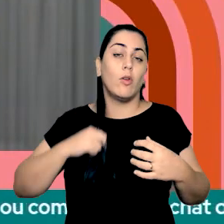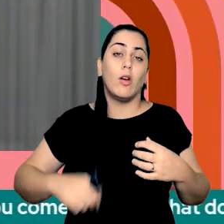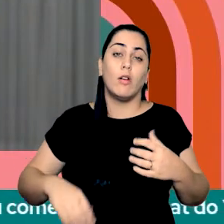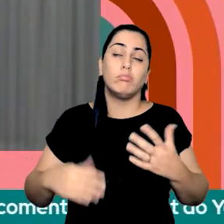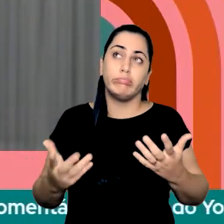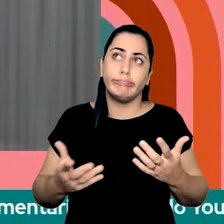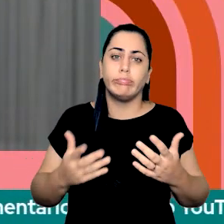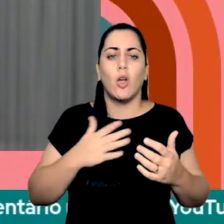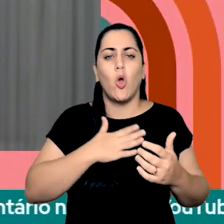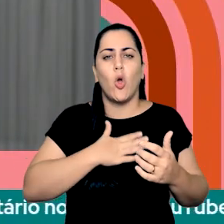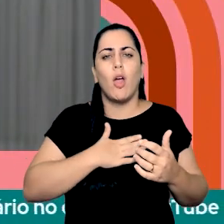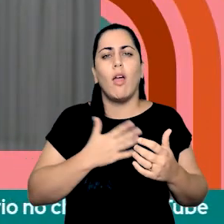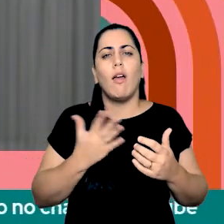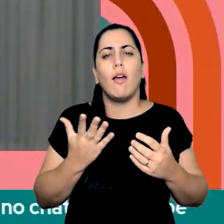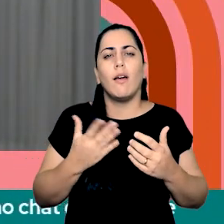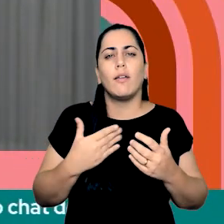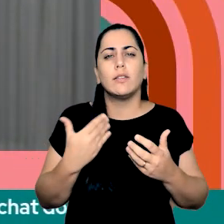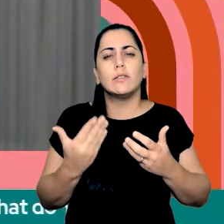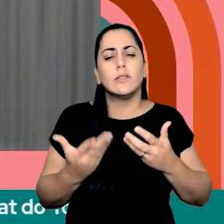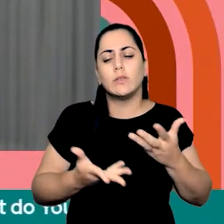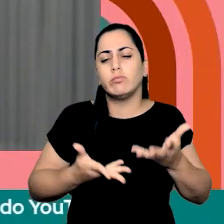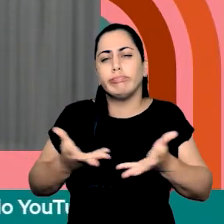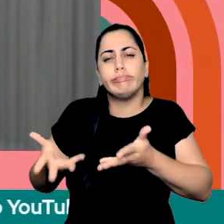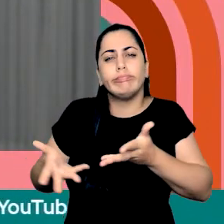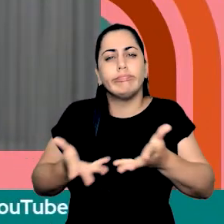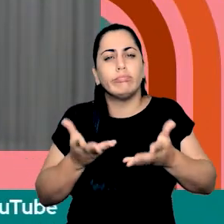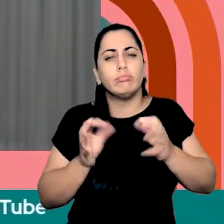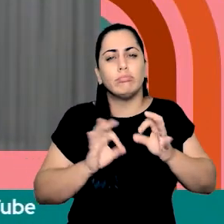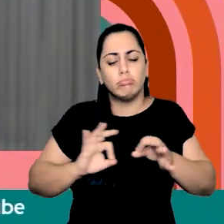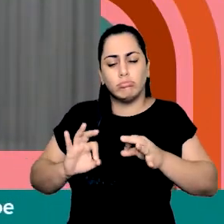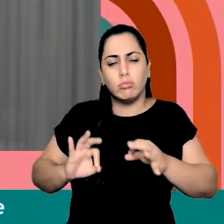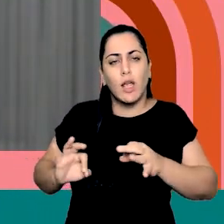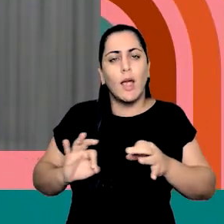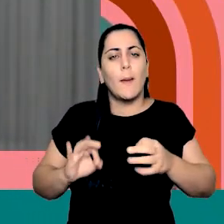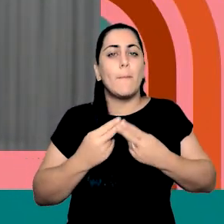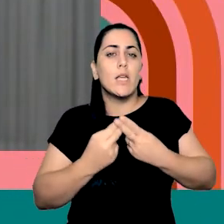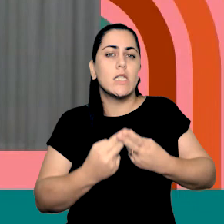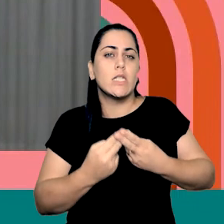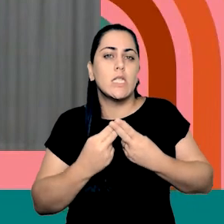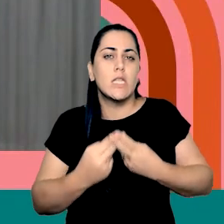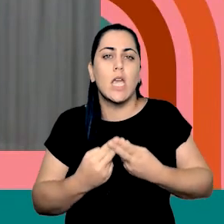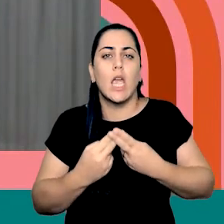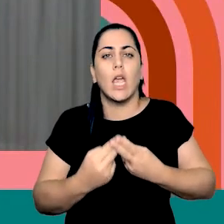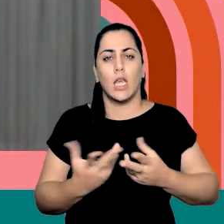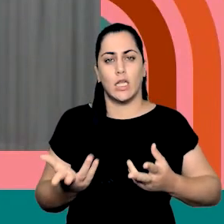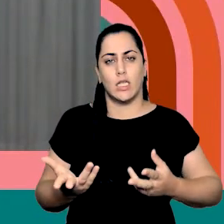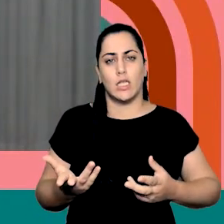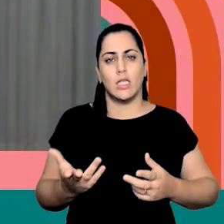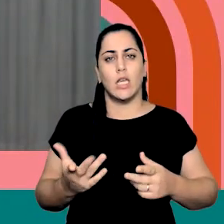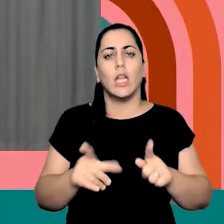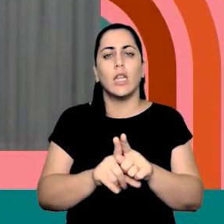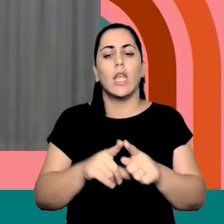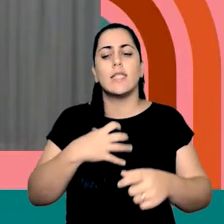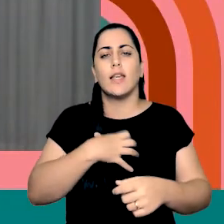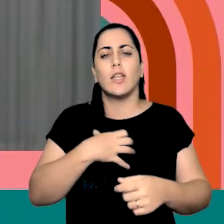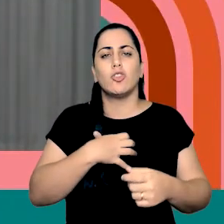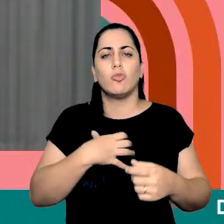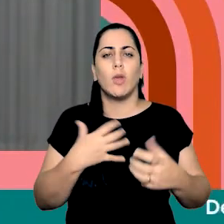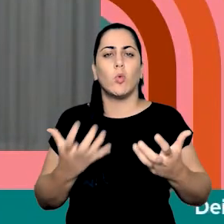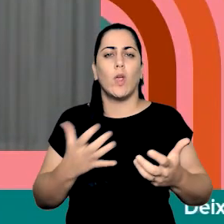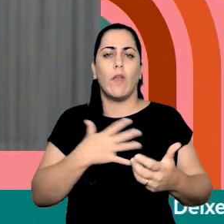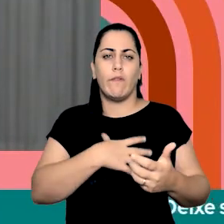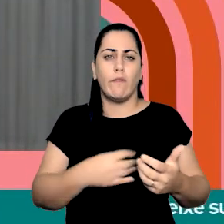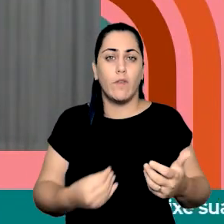de... Uma pessoa delicada, uma pessoa paciente, uma pessoa maternal, todo esse conjunto de